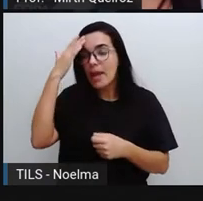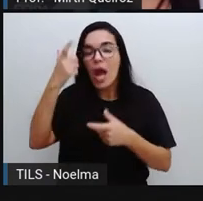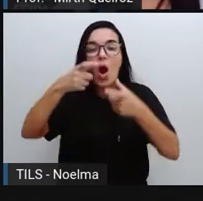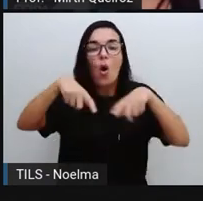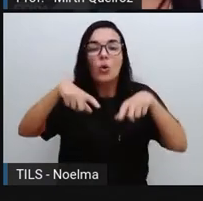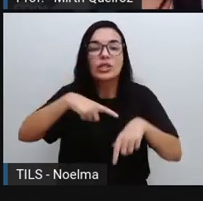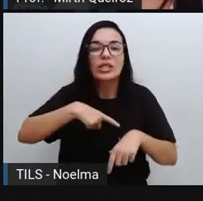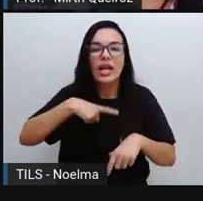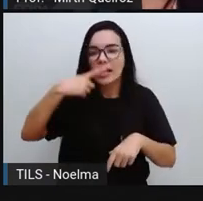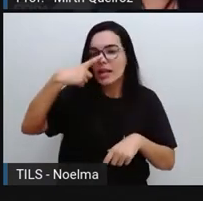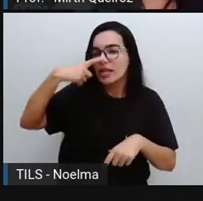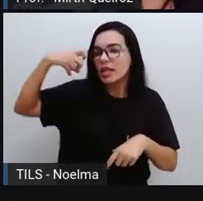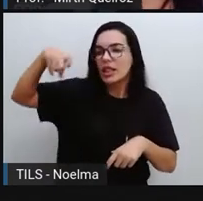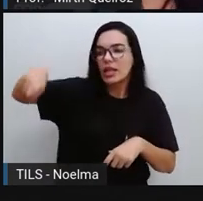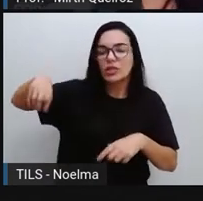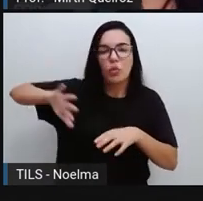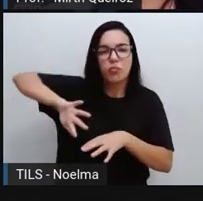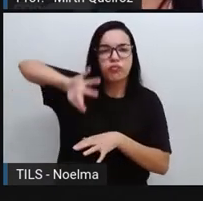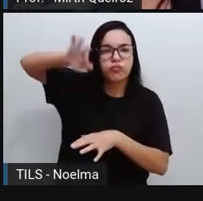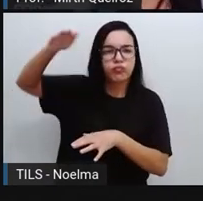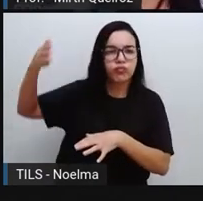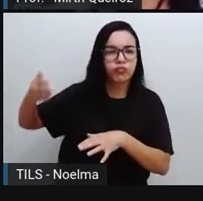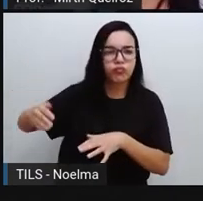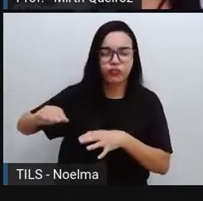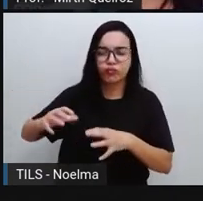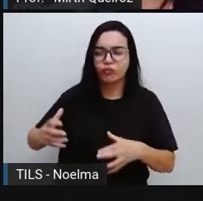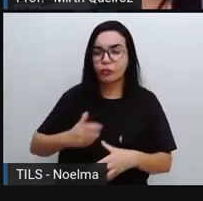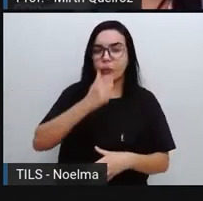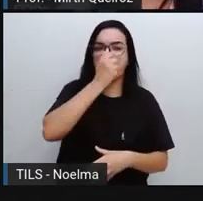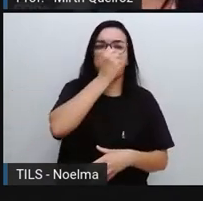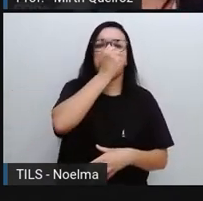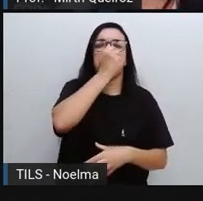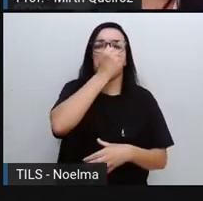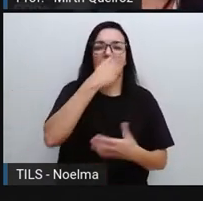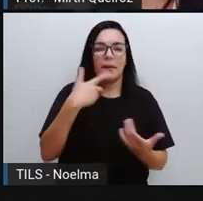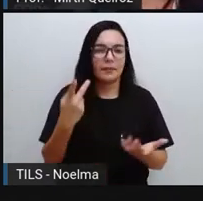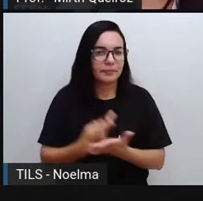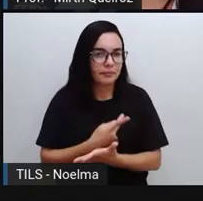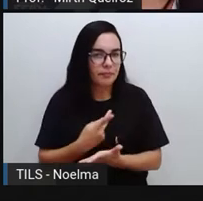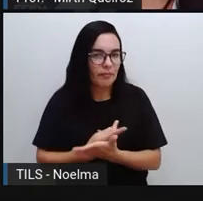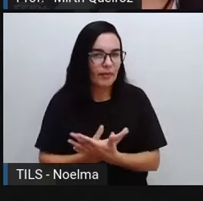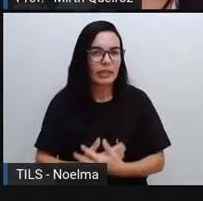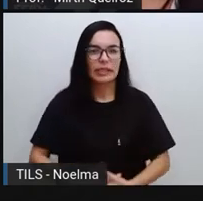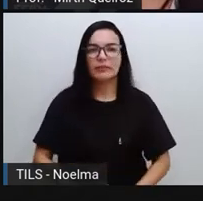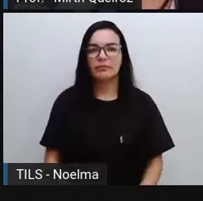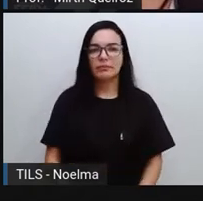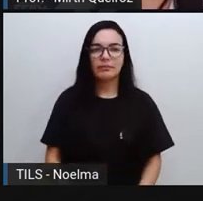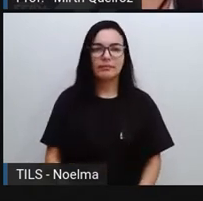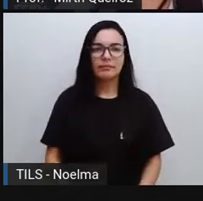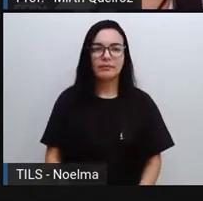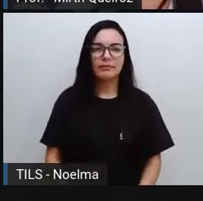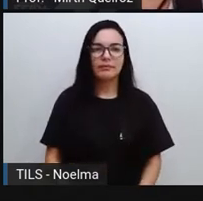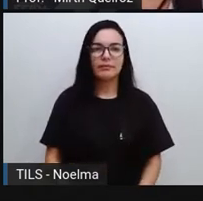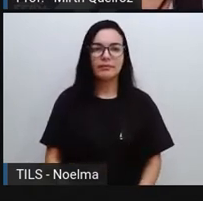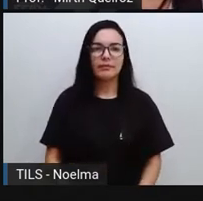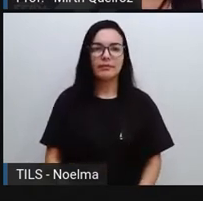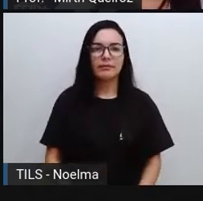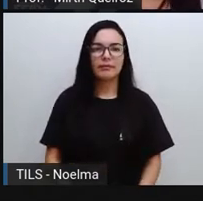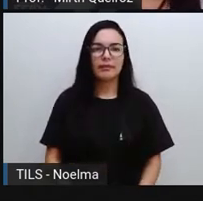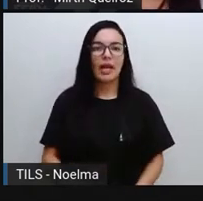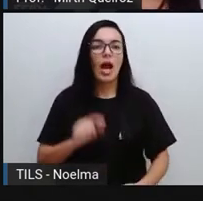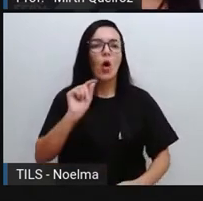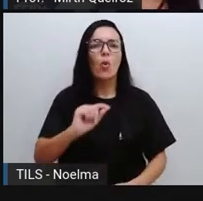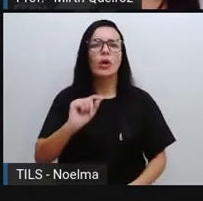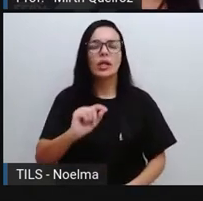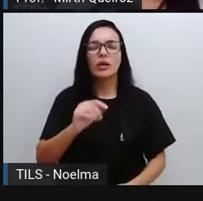pessoas jogadas lixo, né? De forma aí clandestina. O que dizem